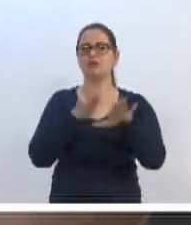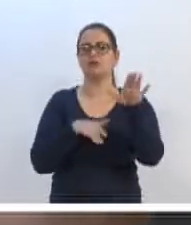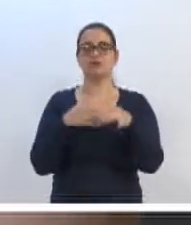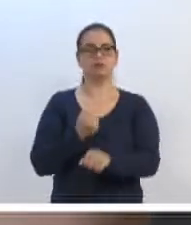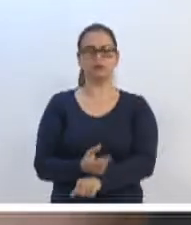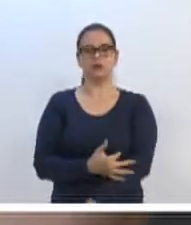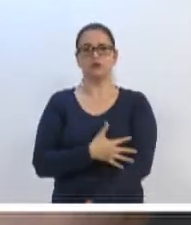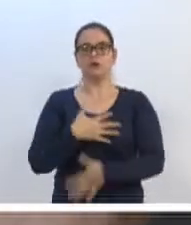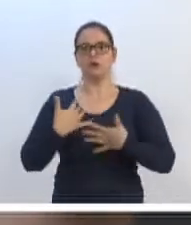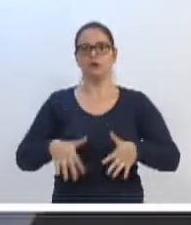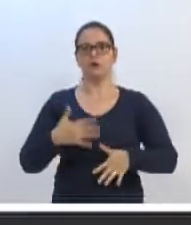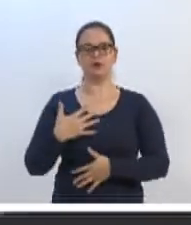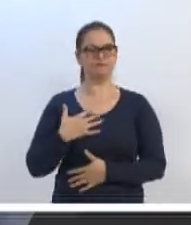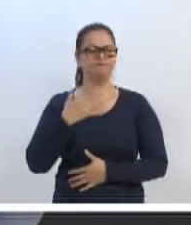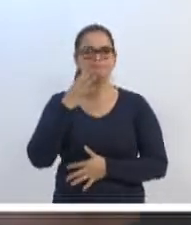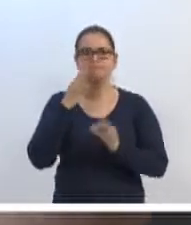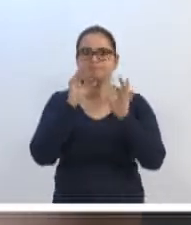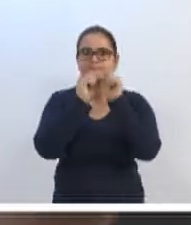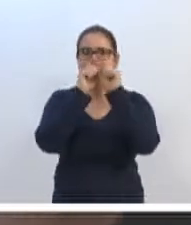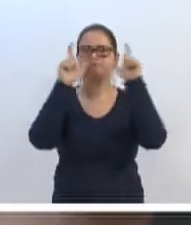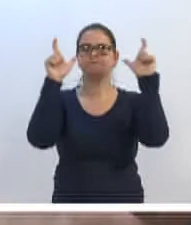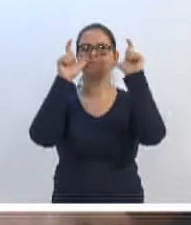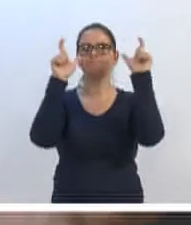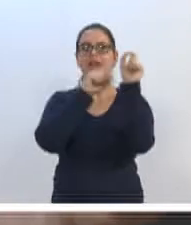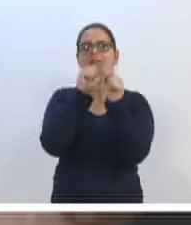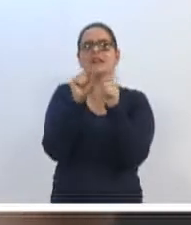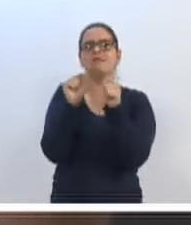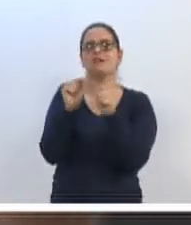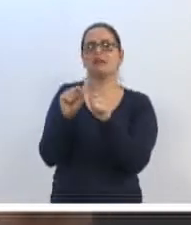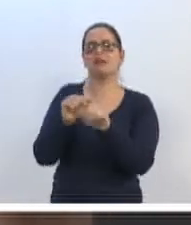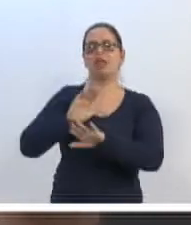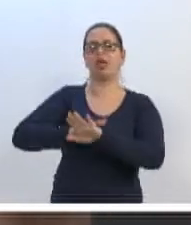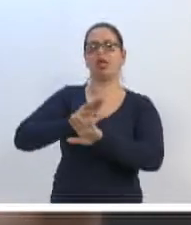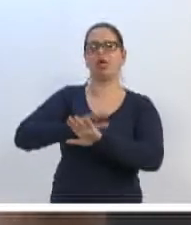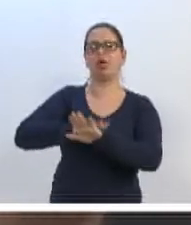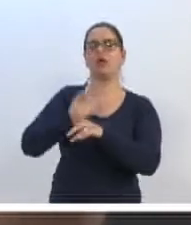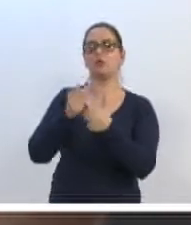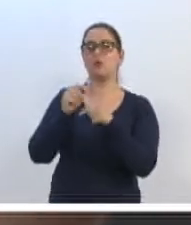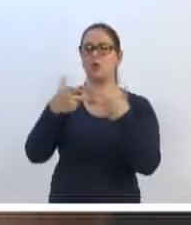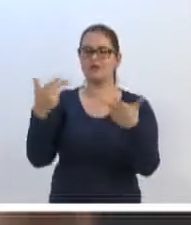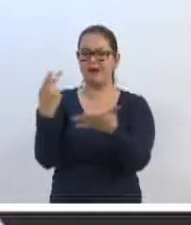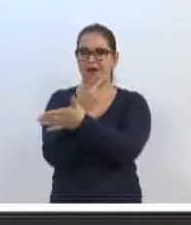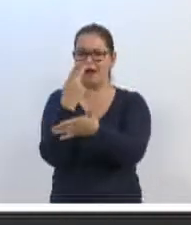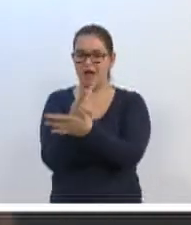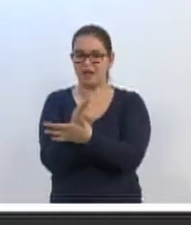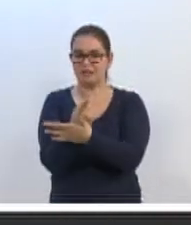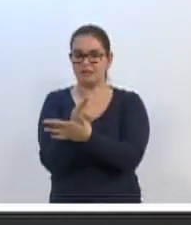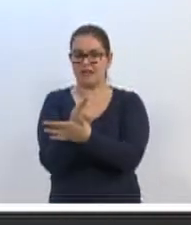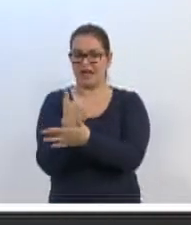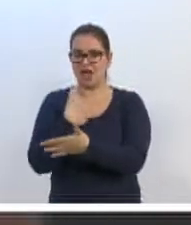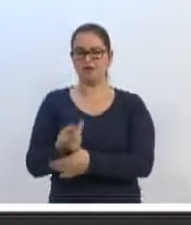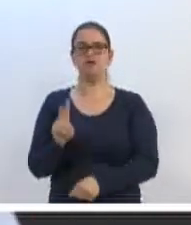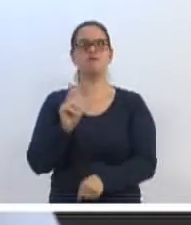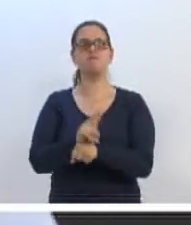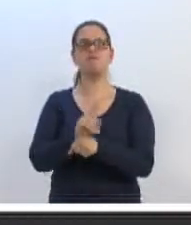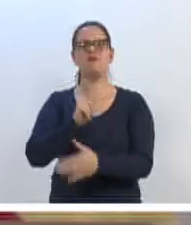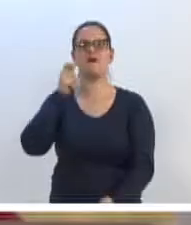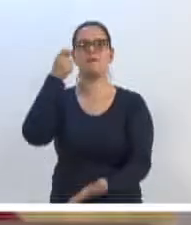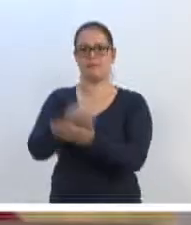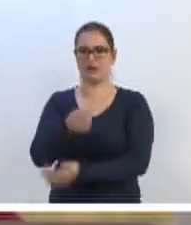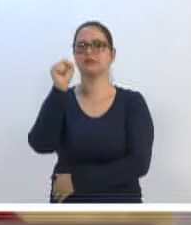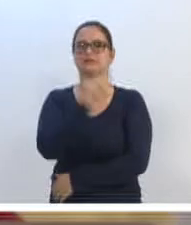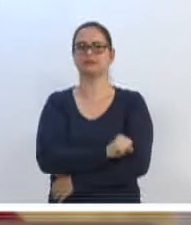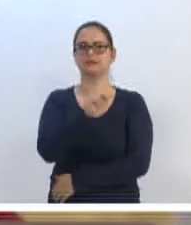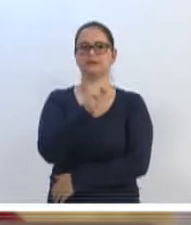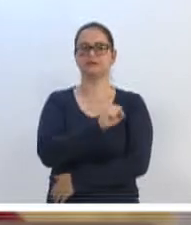arrepiadas, tem que ficar arrepiado mesmo, quem está fazendo sacanagem tem que pagar. e pode ter certeza comigo, vai começar a pagar. Parabéns sobre o seu tema. Obrigado,